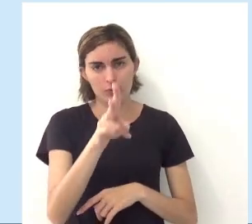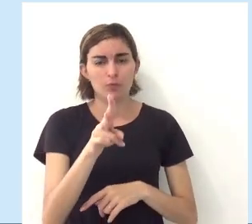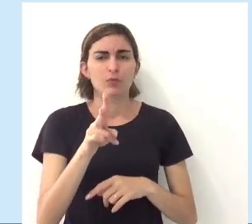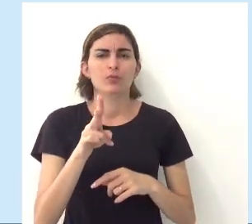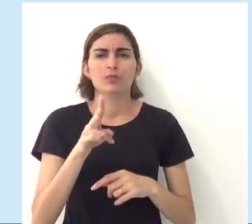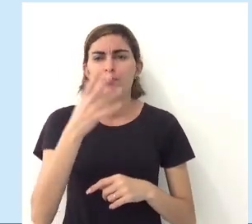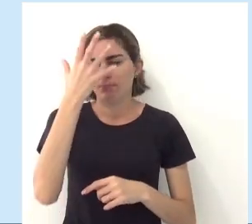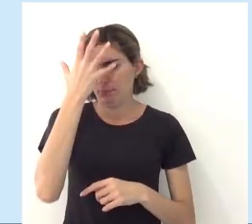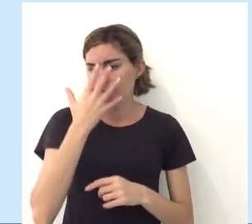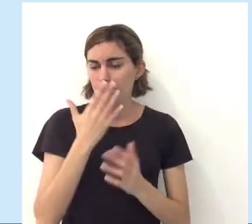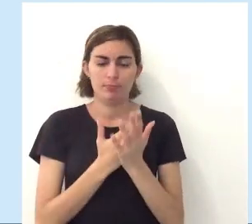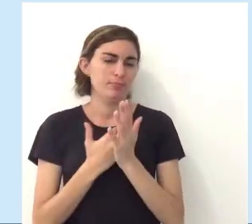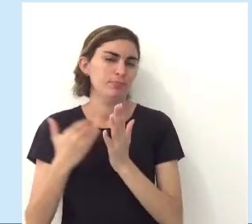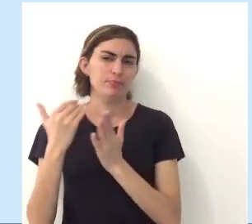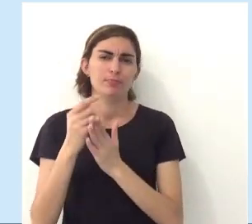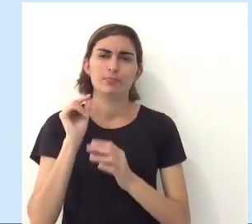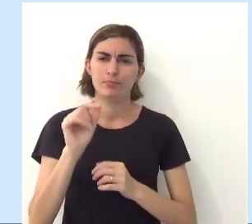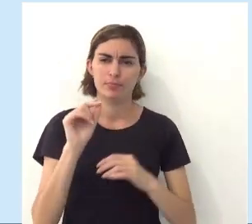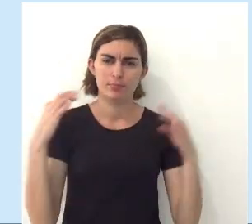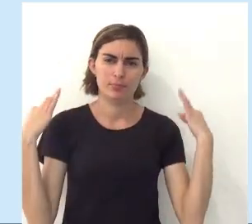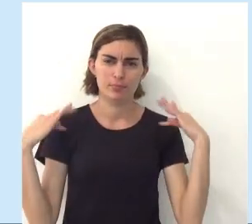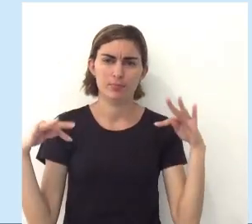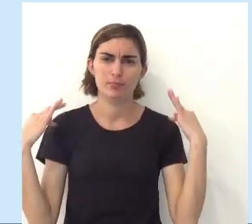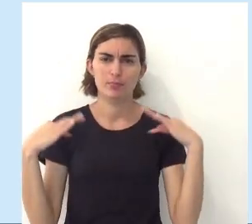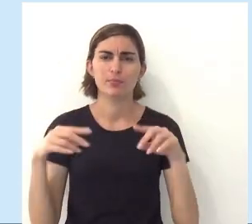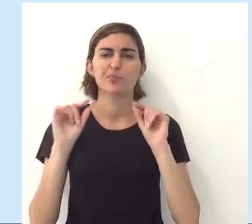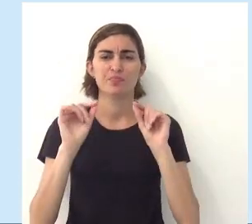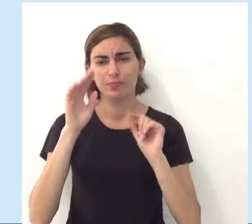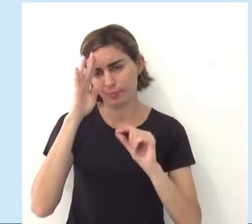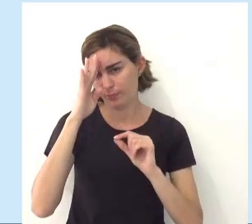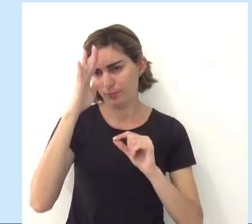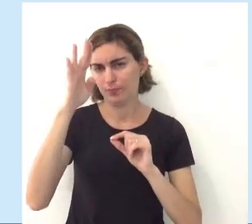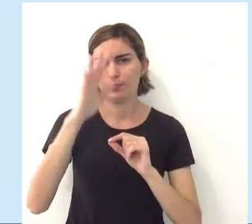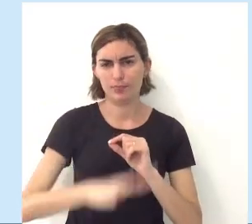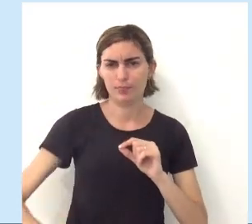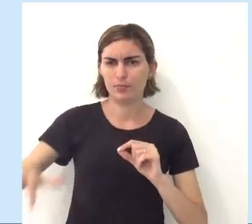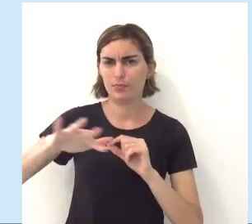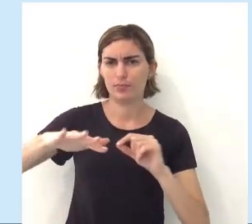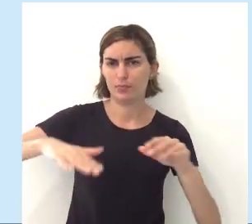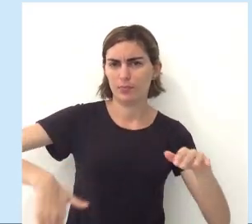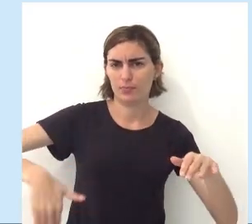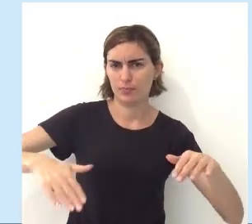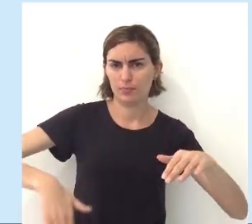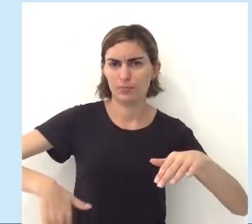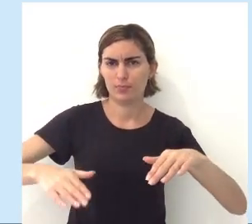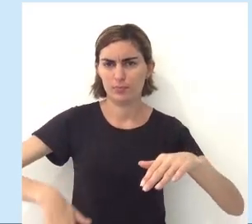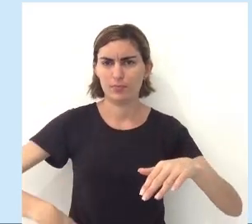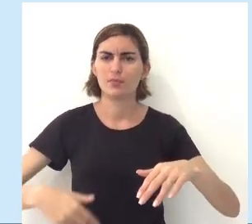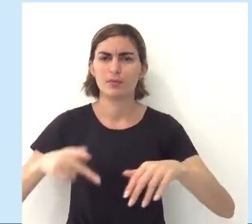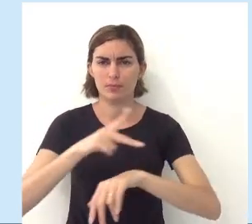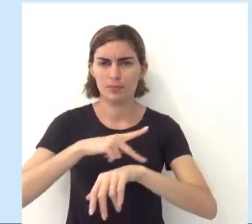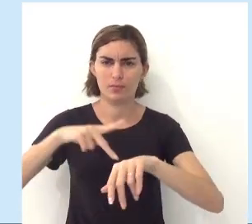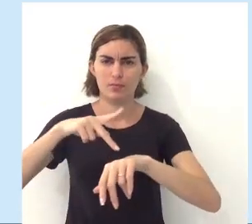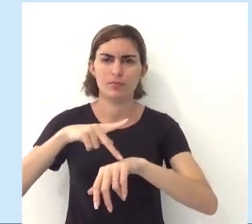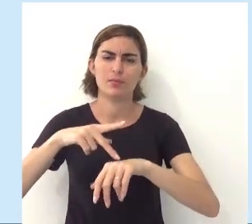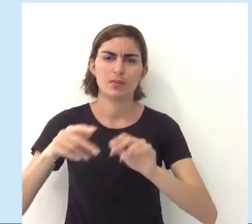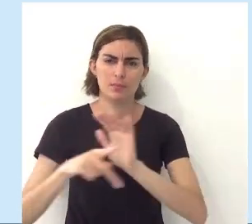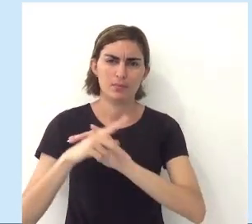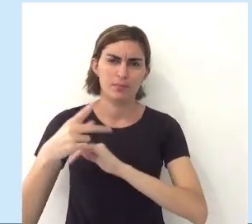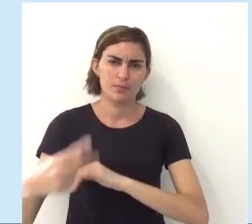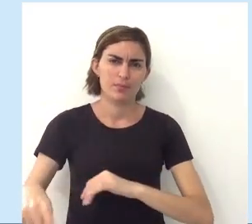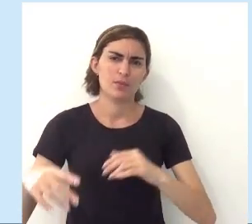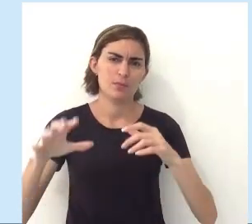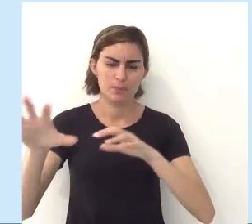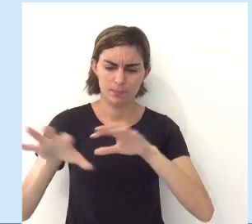grave, tá, e séria, acho que a mais séria de todas sobre o turismo, principalmente nas áreas litorâneas do país,